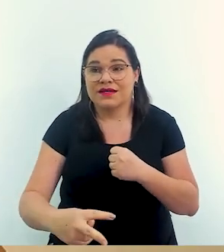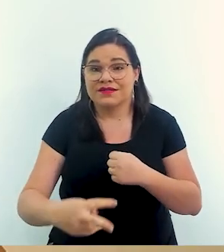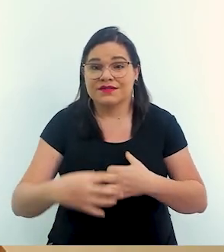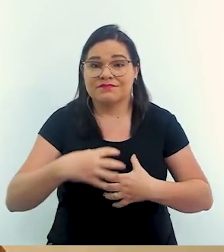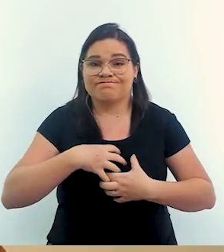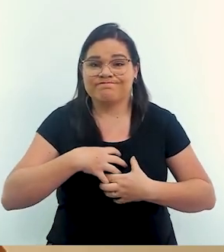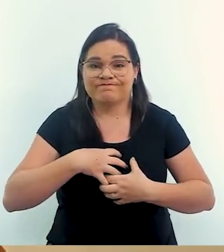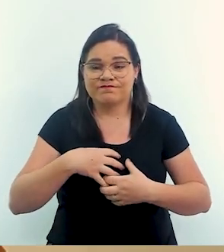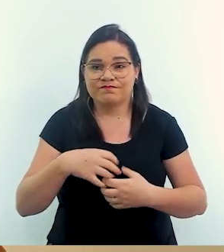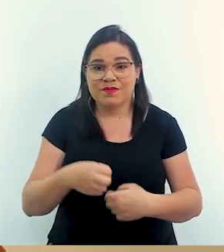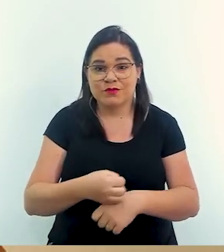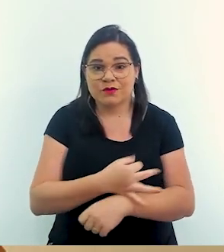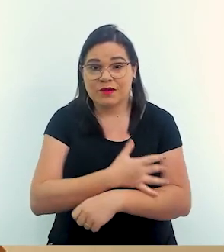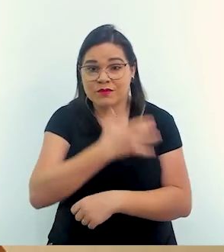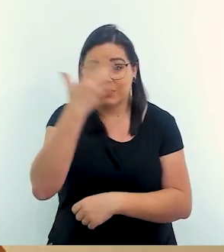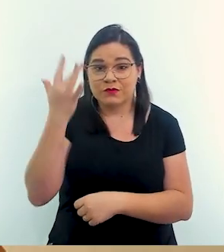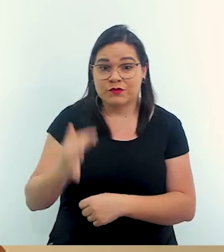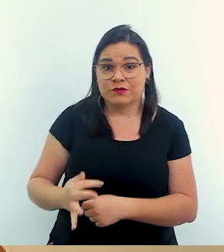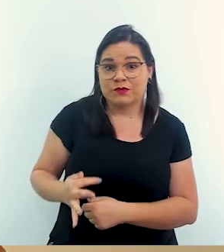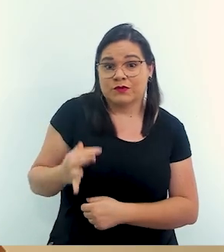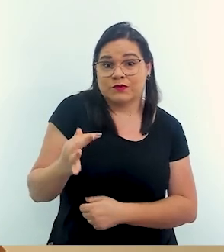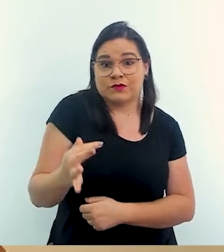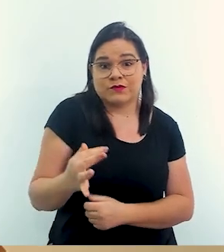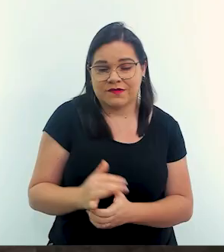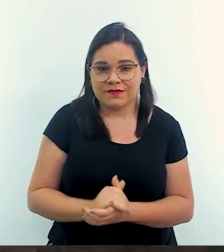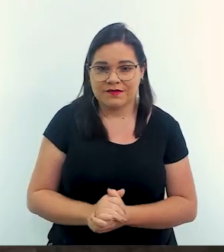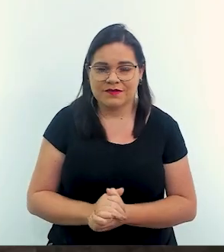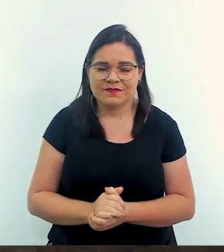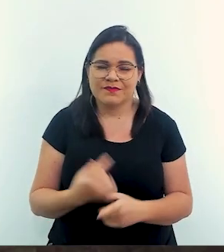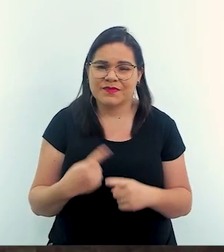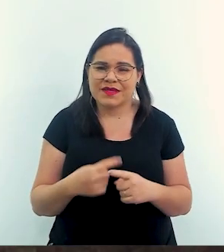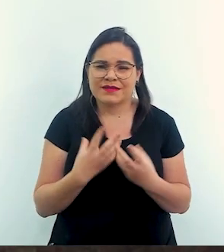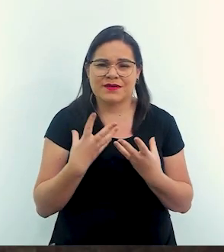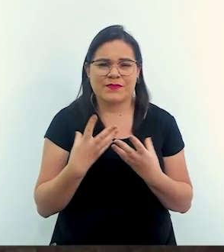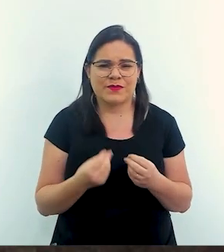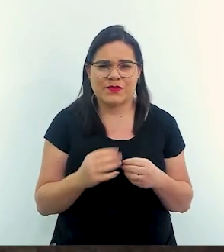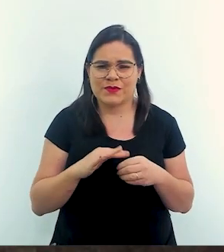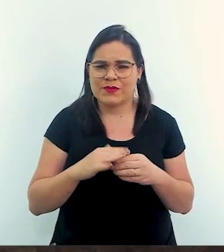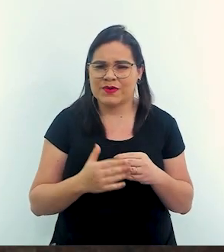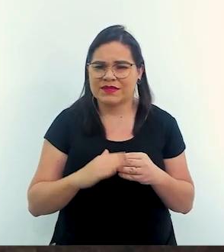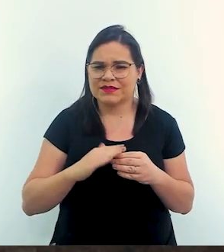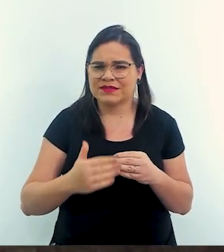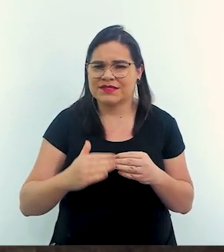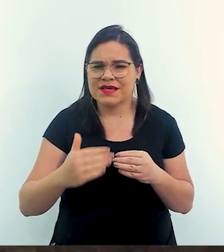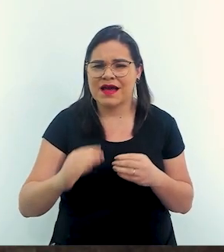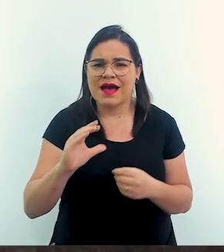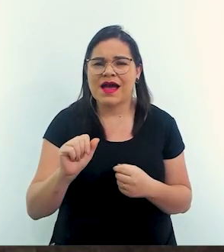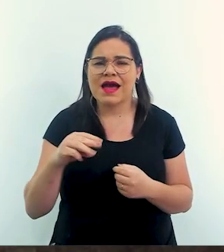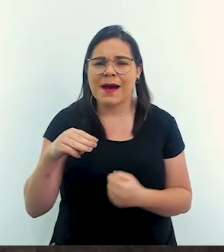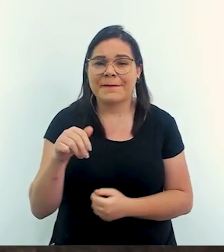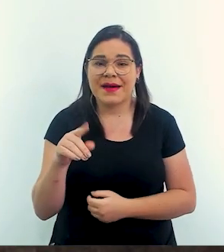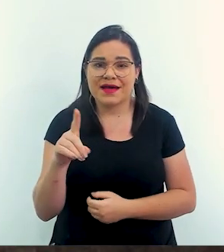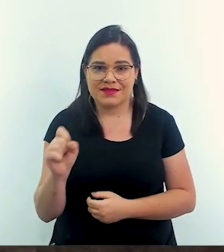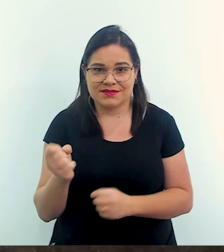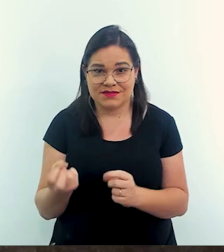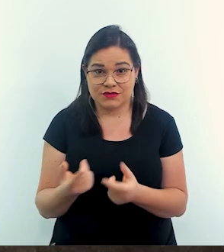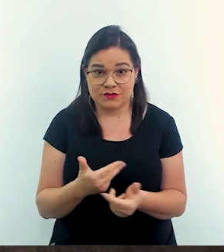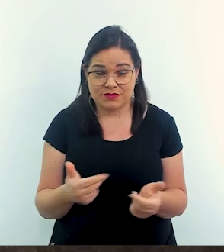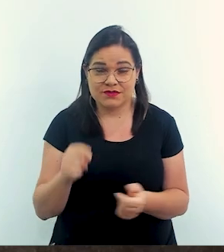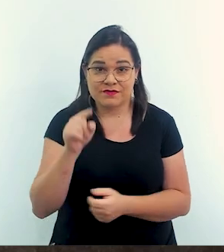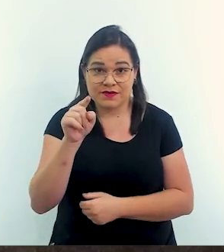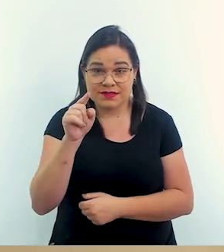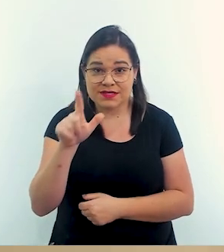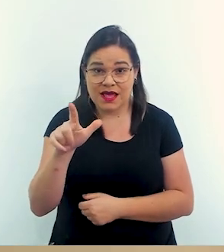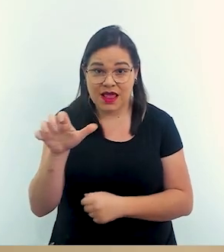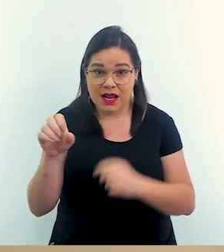nessas pessoas no longo prazo. Sim, sim. Que ainda tem... São muitas camadas, né, de questões. E assim,